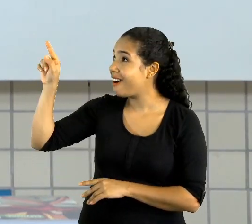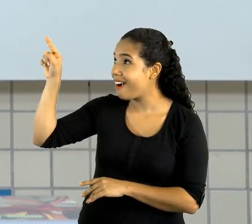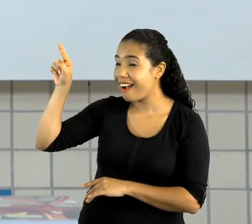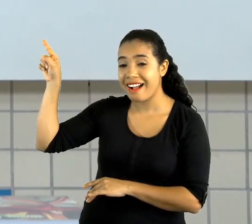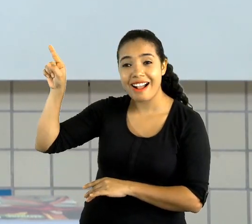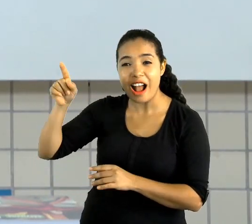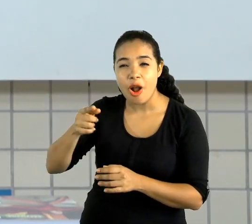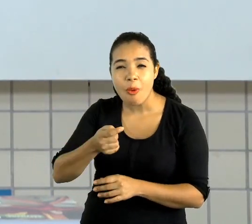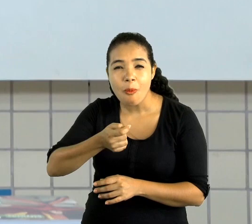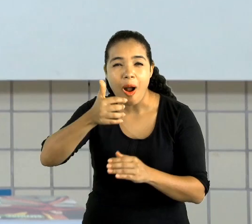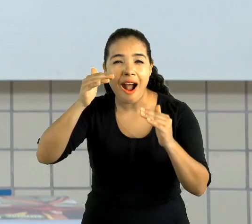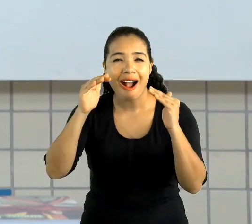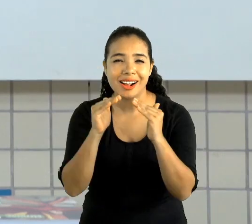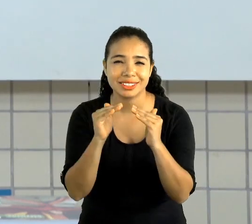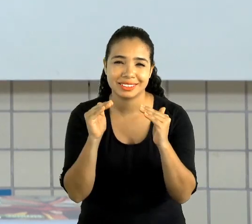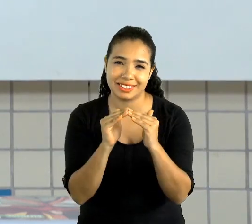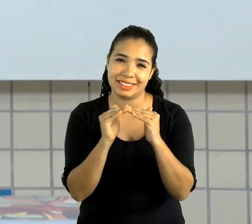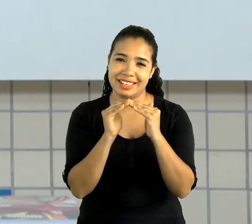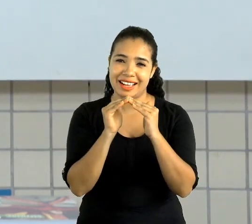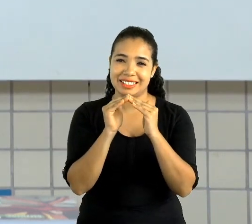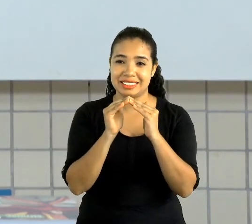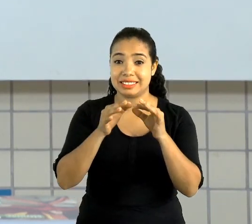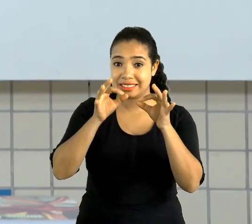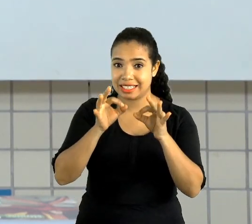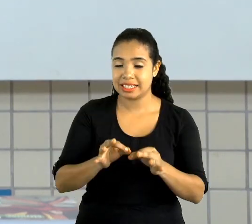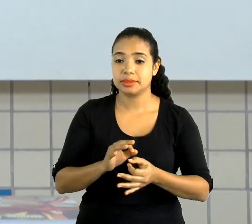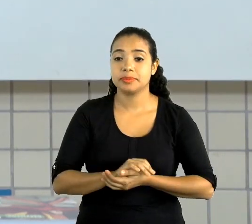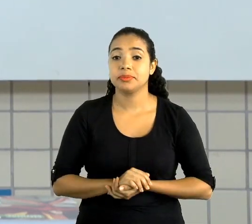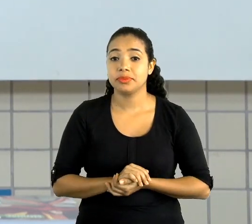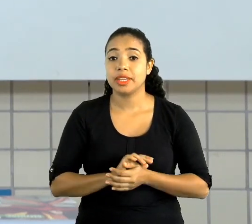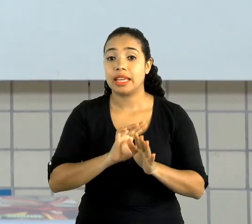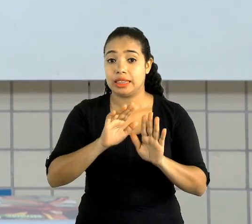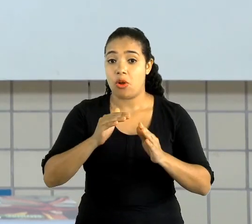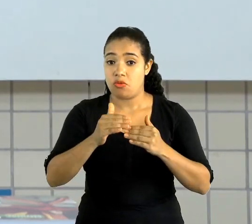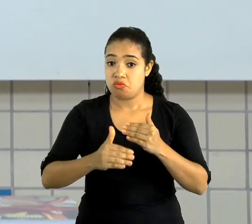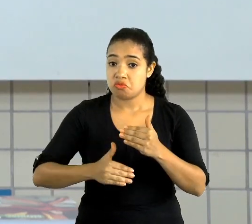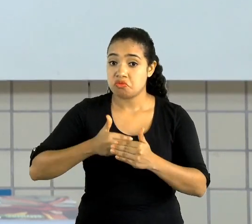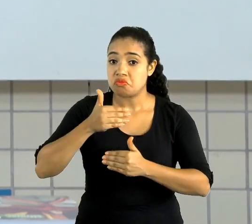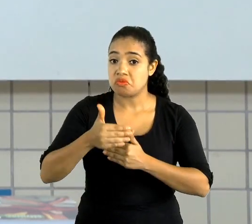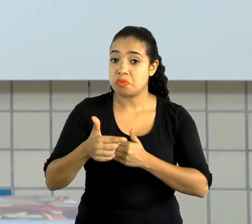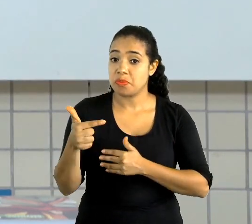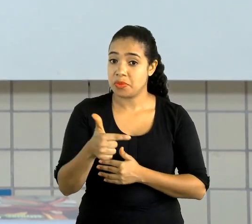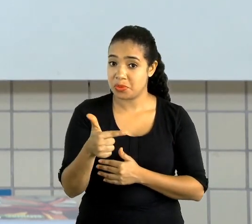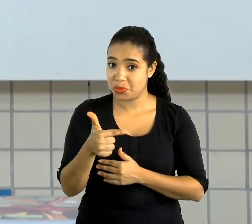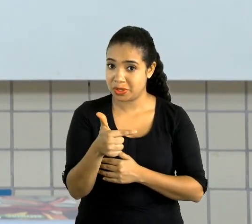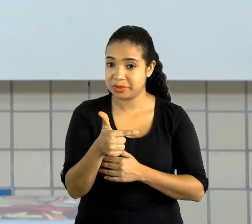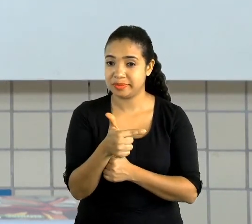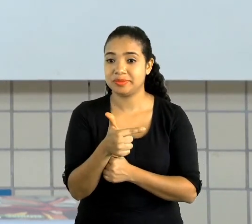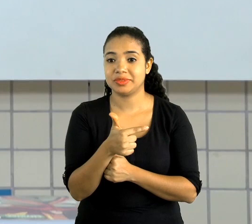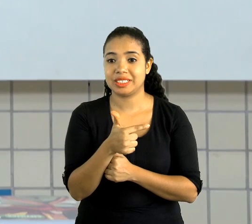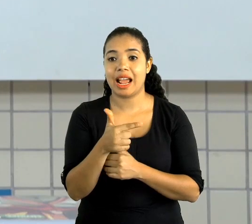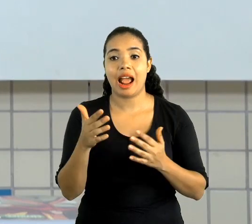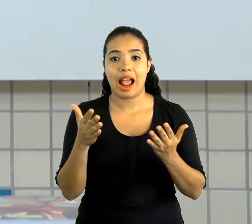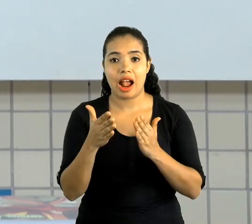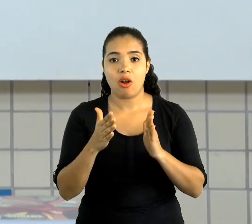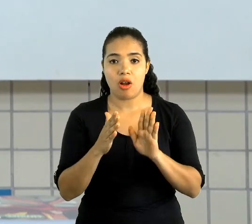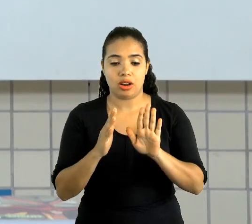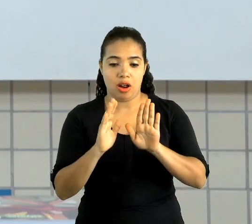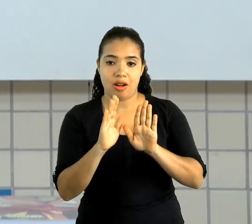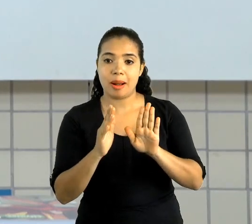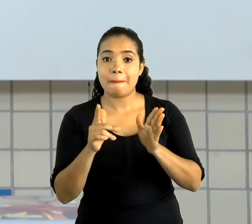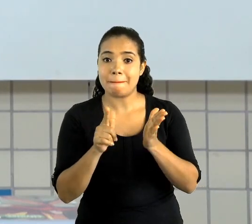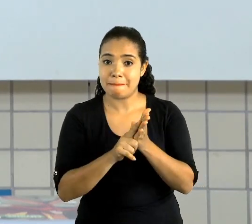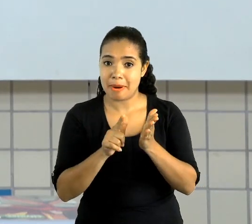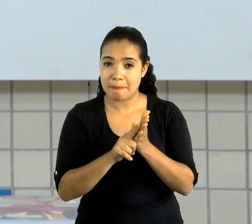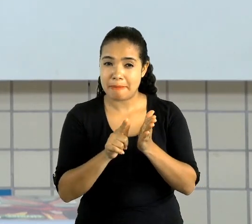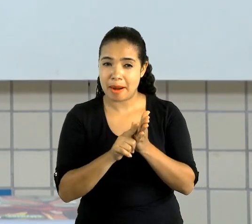quase uma casinha, certo? E aí, o segundo passo é o seguinte. Nós vamos cobrir a nossa caixinha para tirar